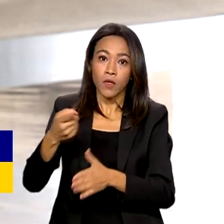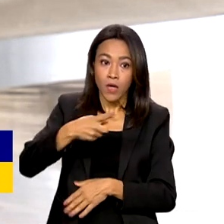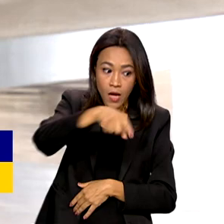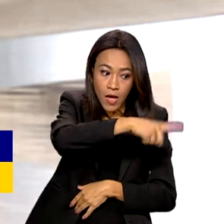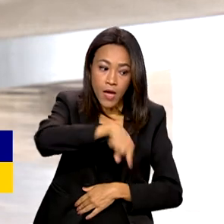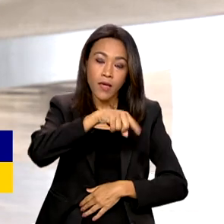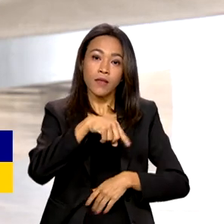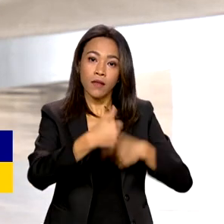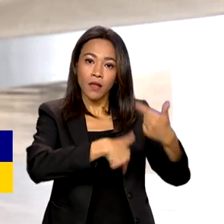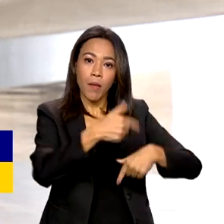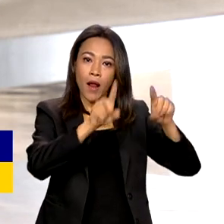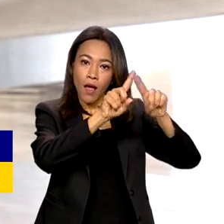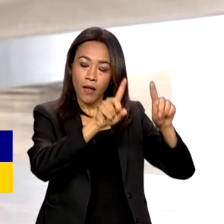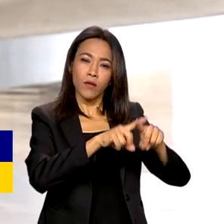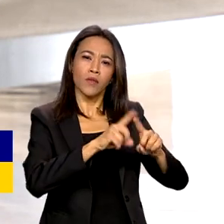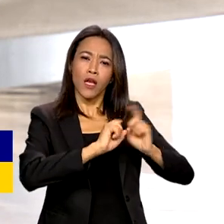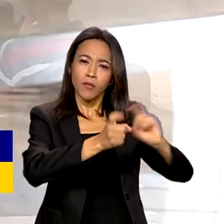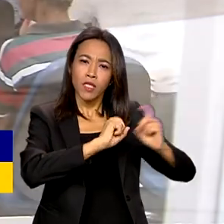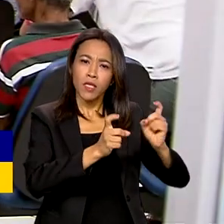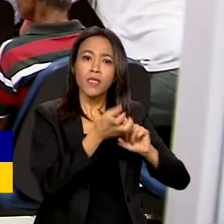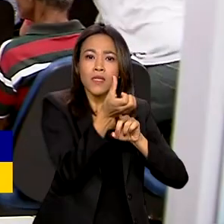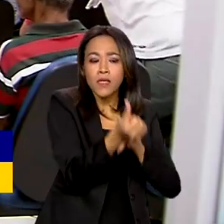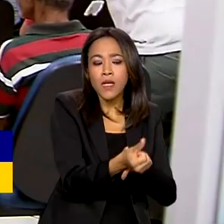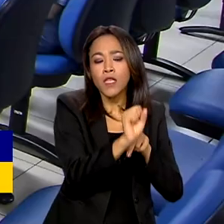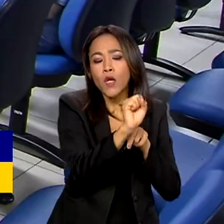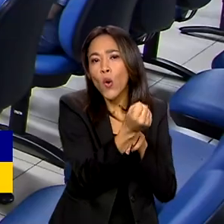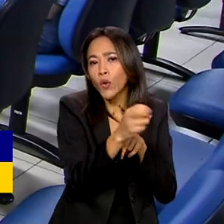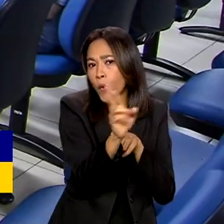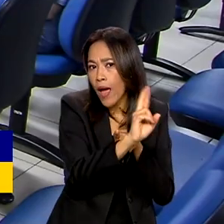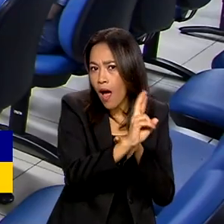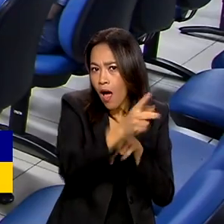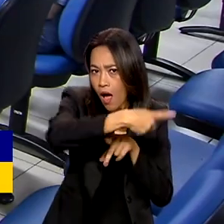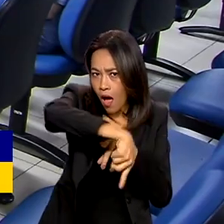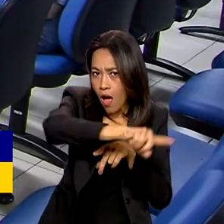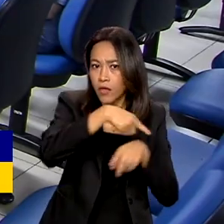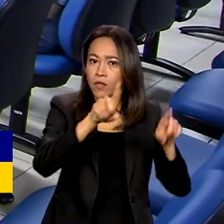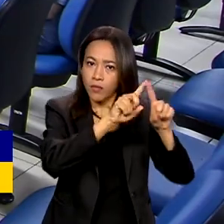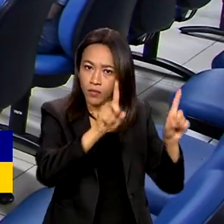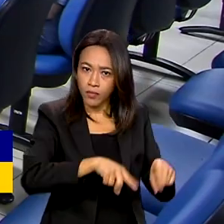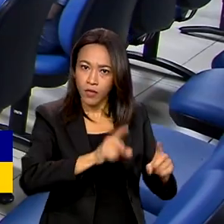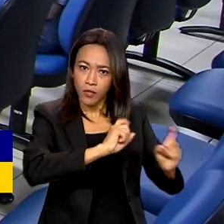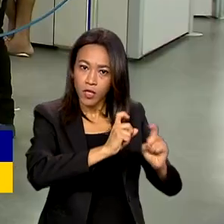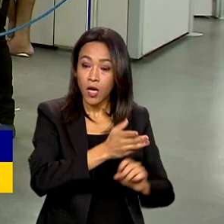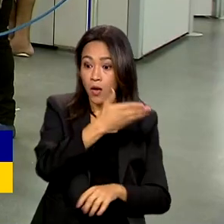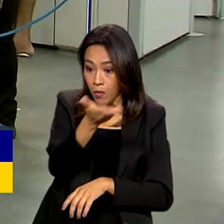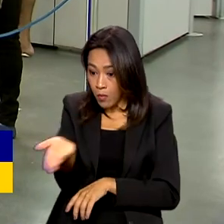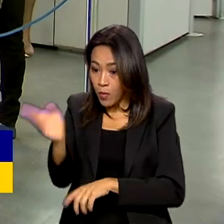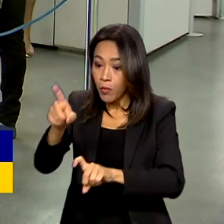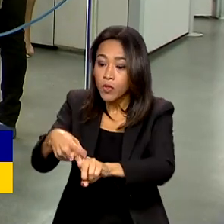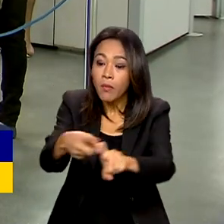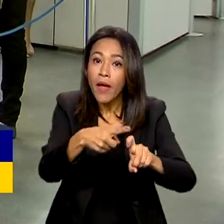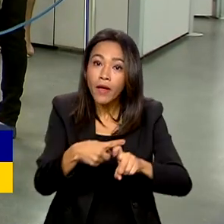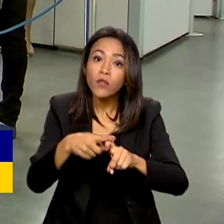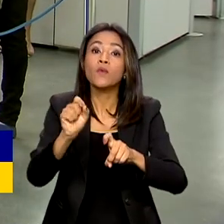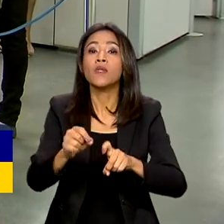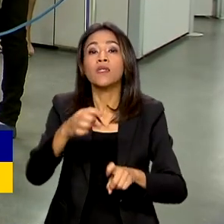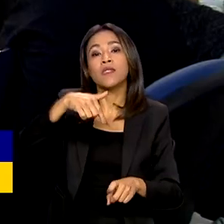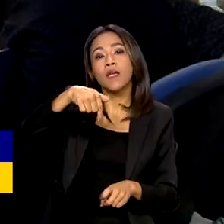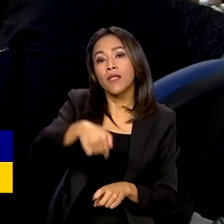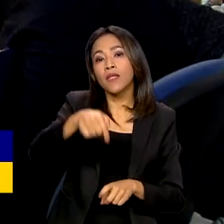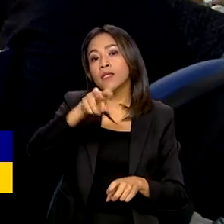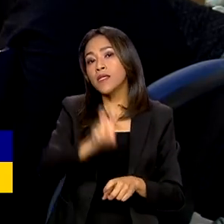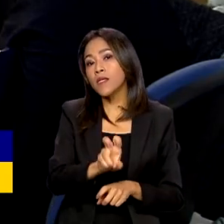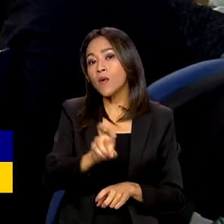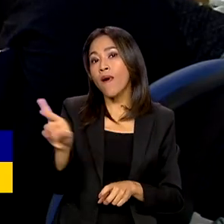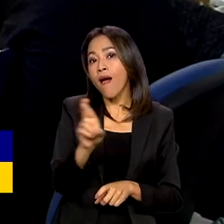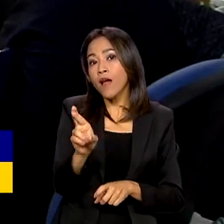o bônus será de R 68,00 por tarefa. Já para os peritos médicos, será de R 75,00 por